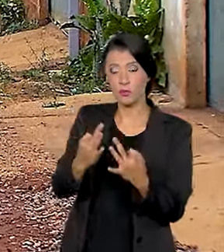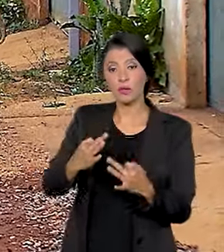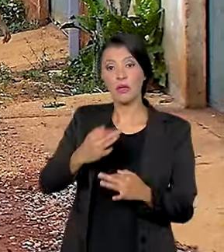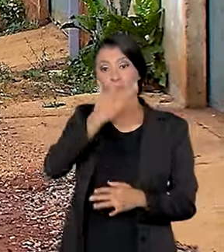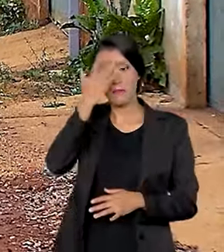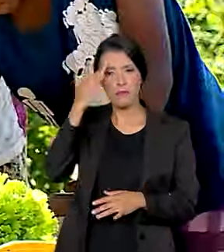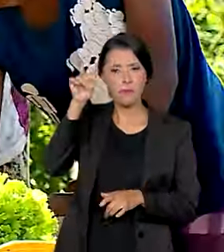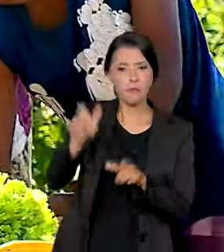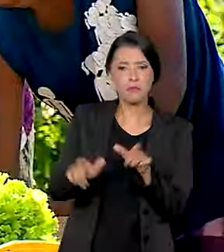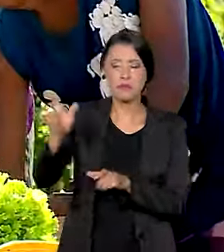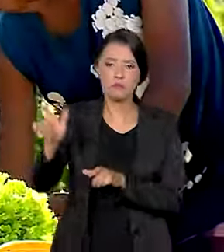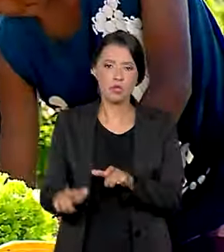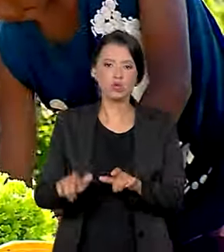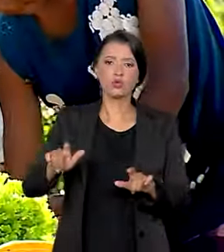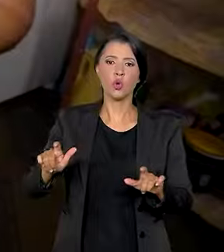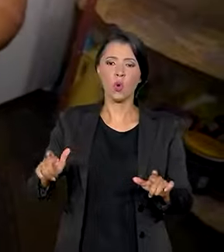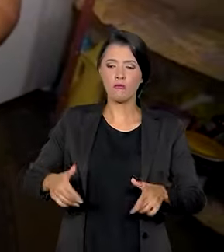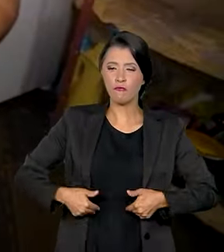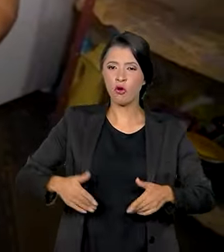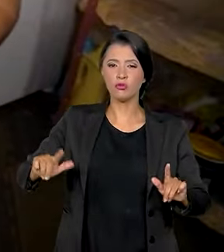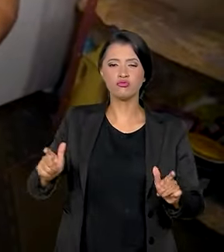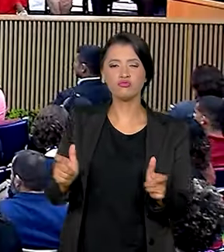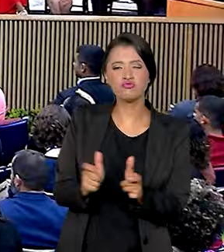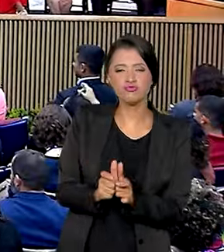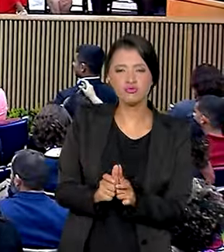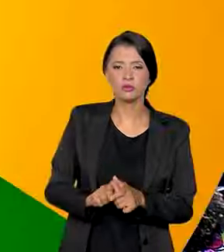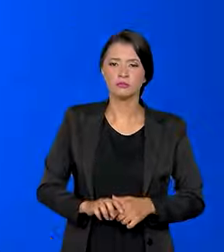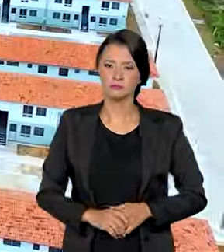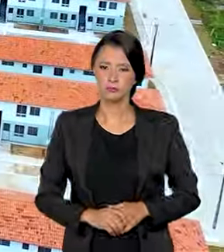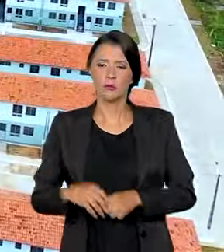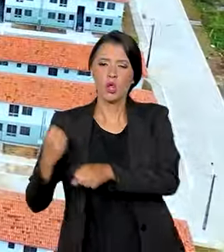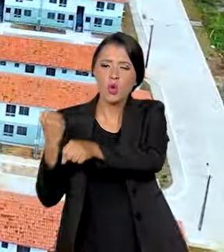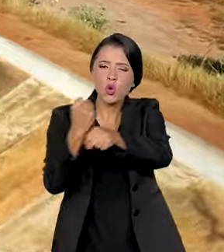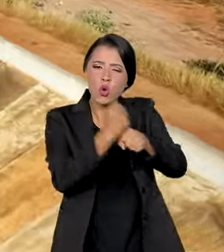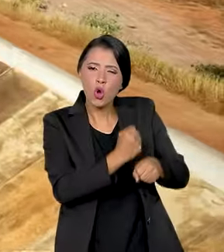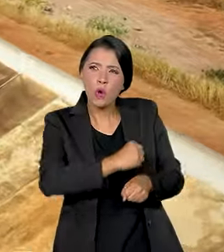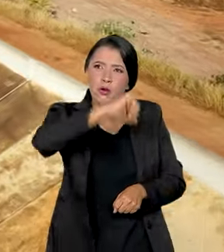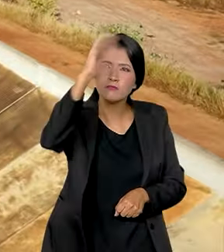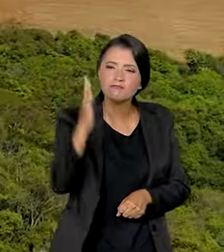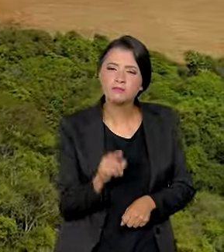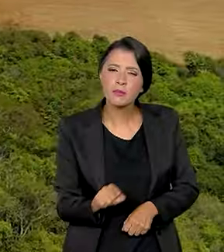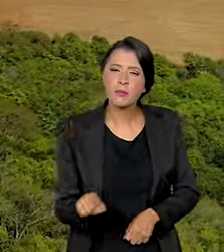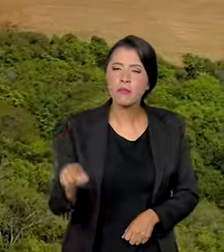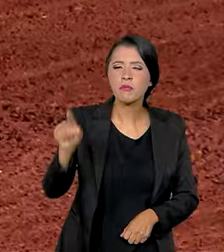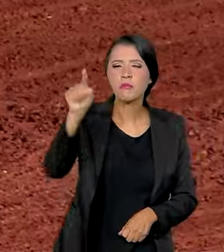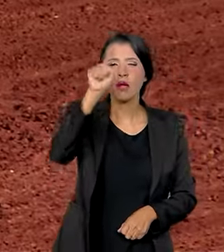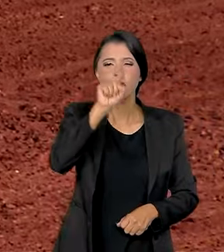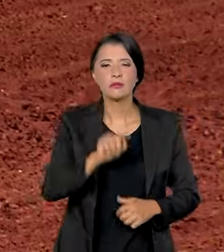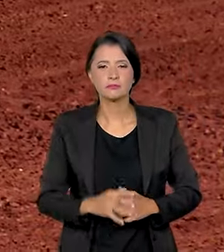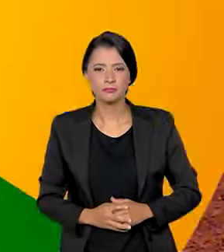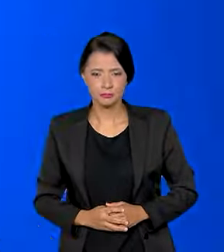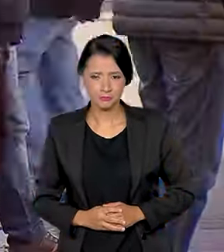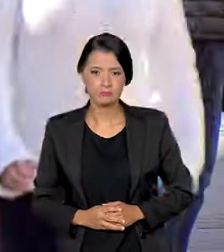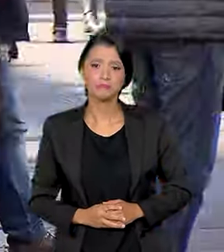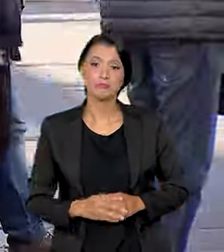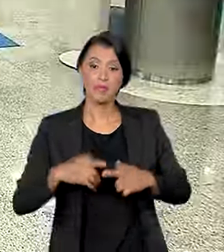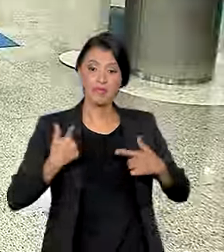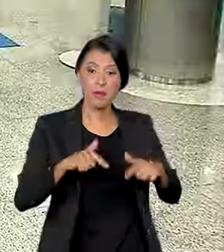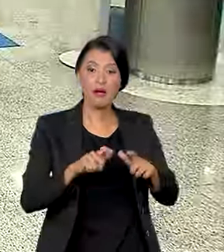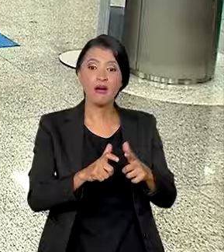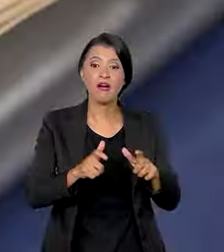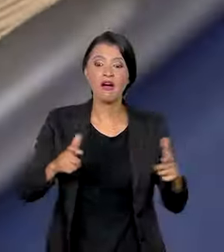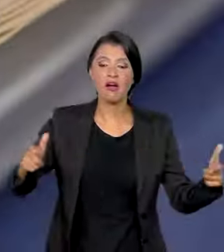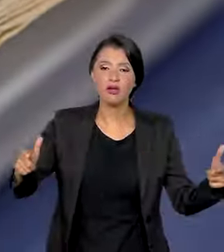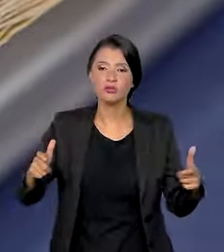e mais gente fora do mapa da fome. Obras por todo o país. Mais